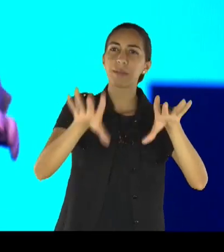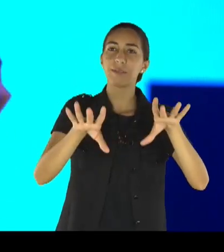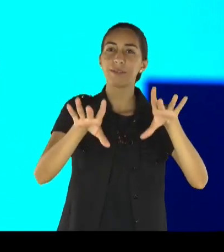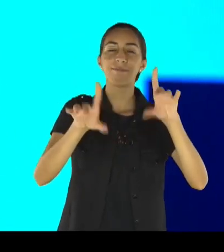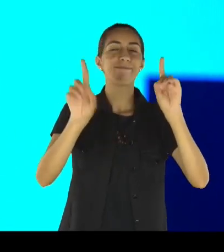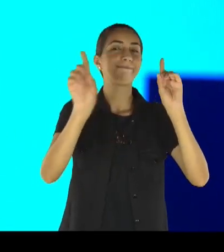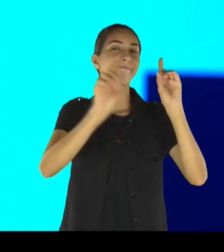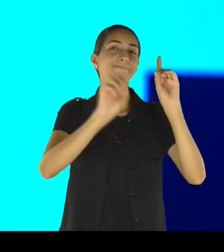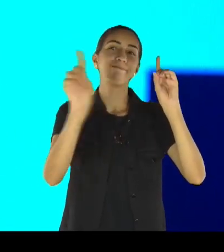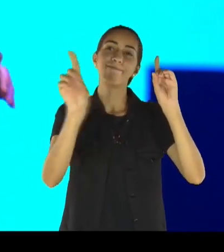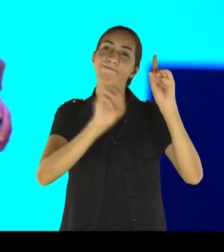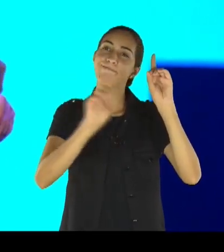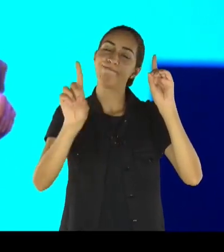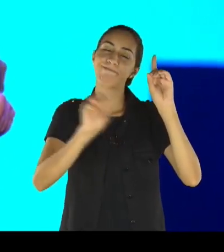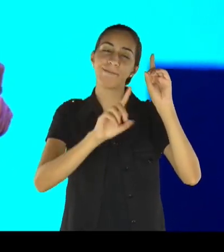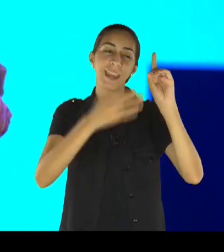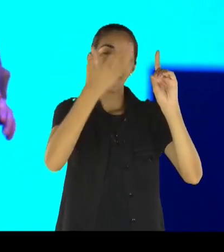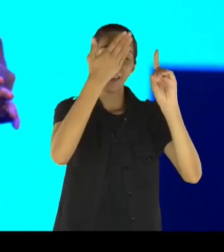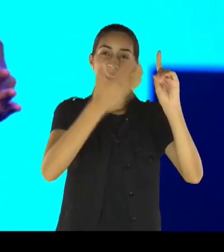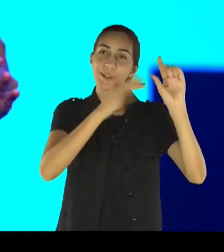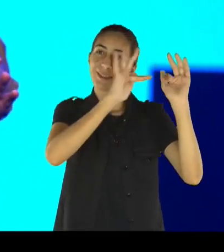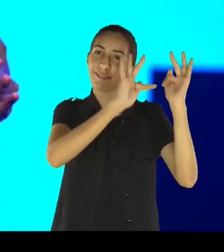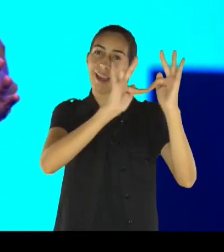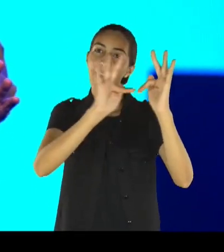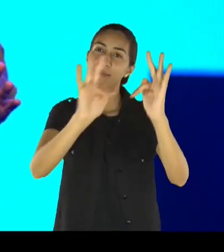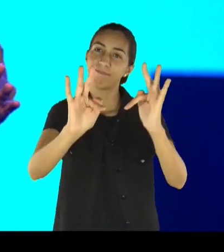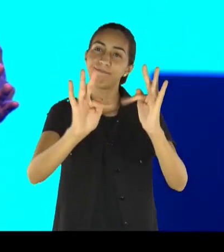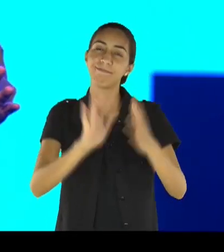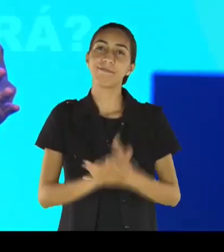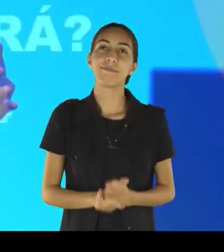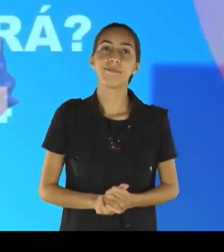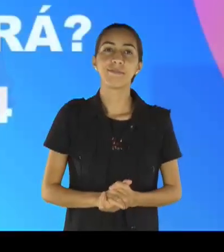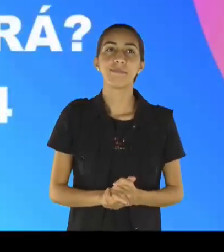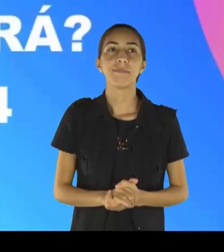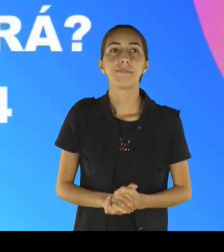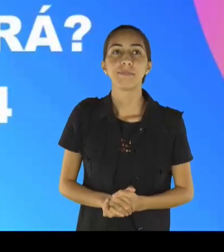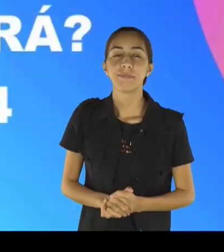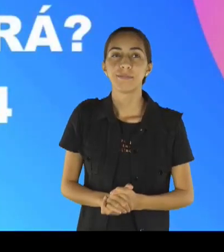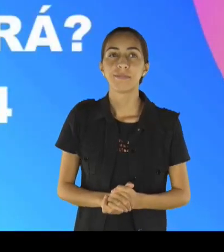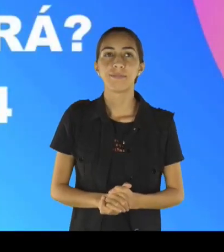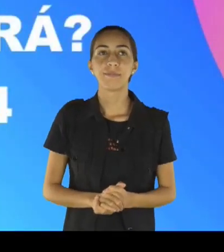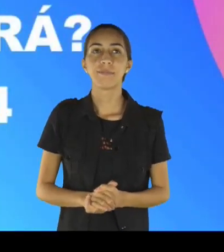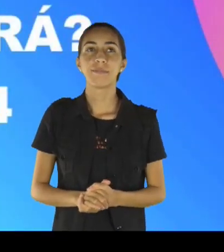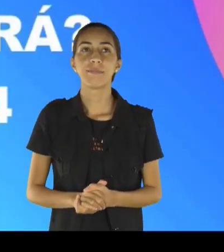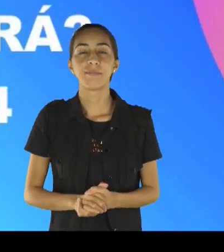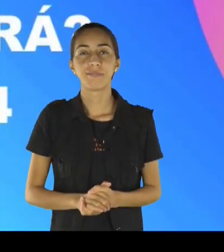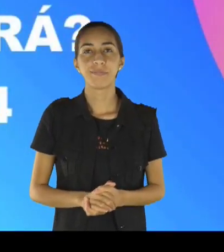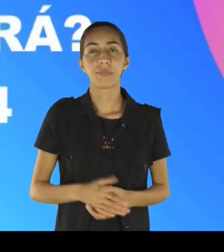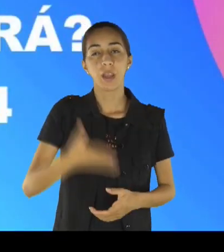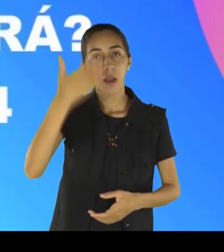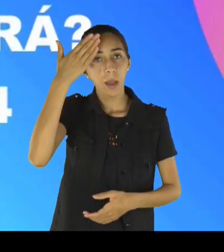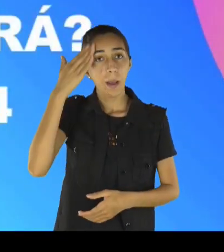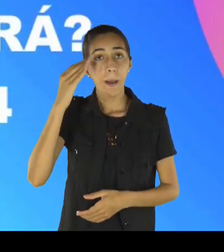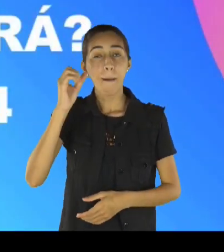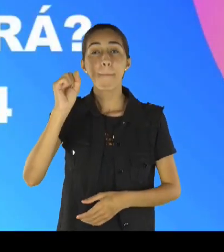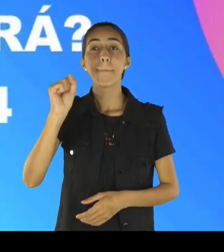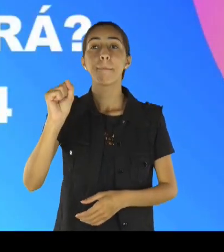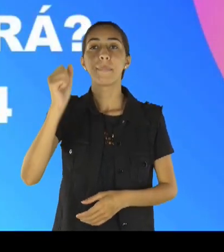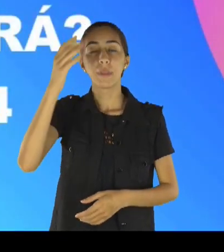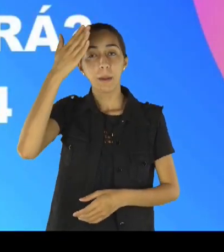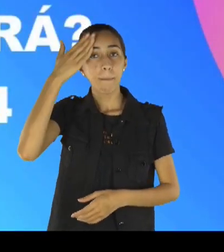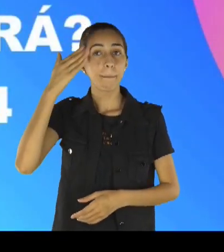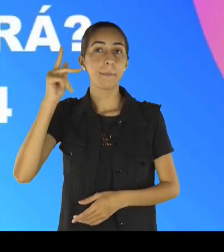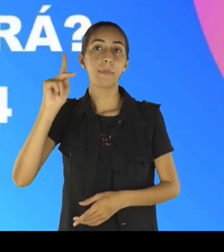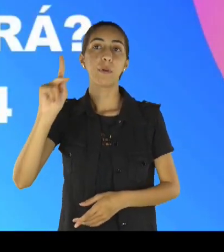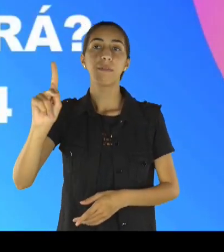em provérbios, no capítulo 18, no versículo 14, diz assim, que o espírito do homem, o sustenta na doença, mas o